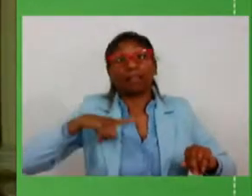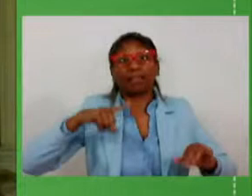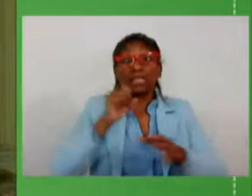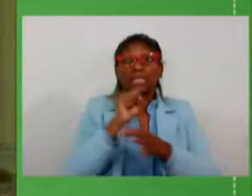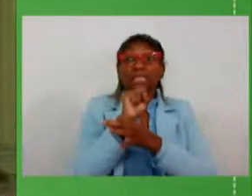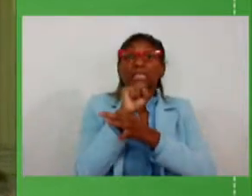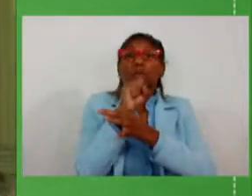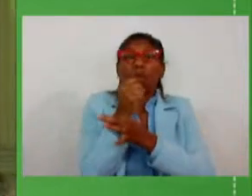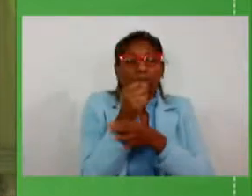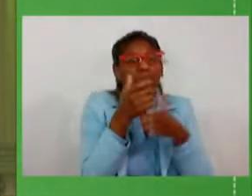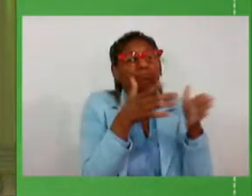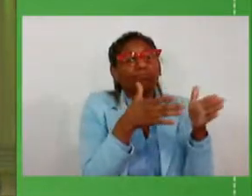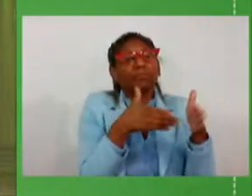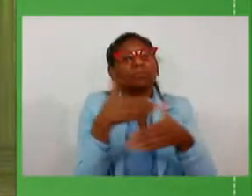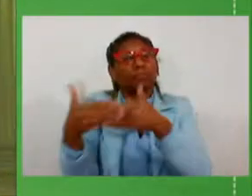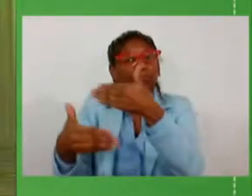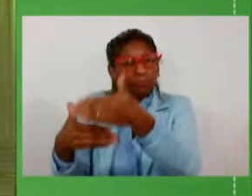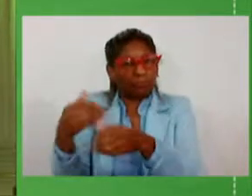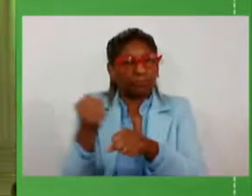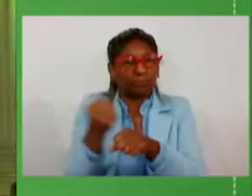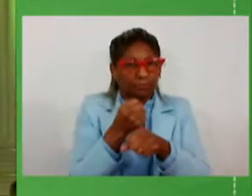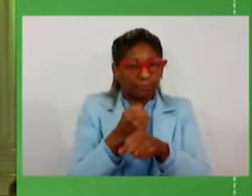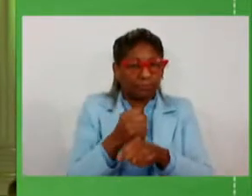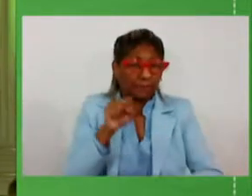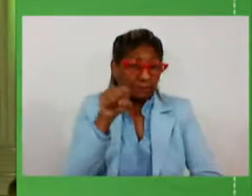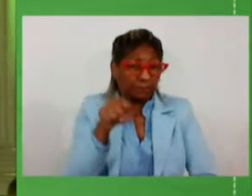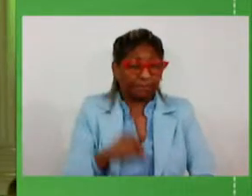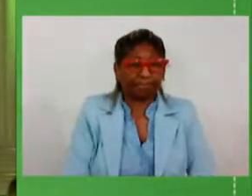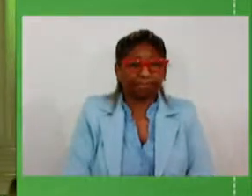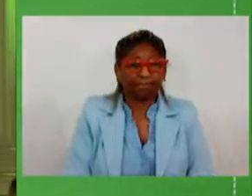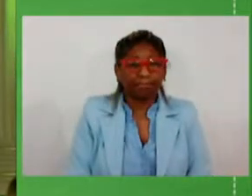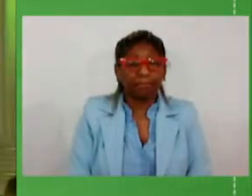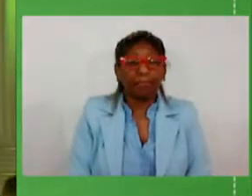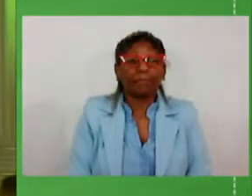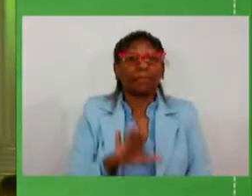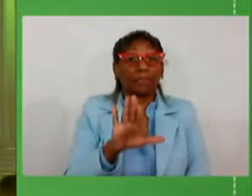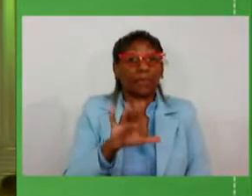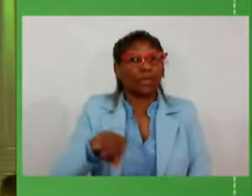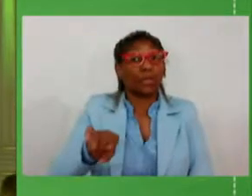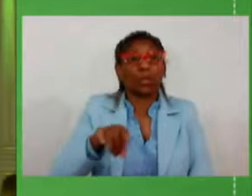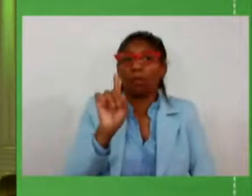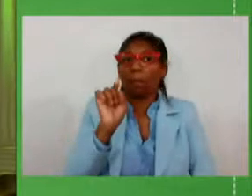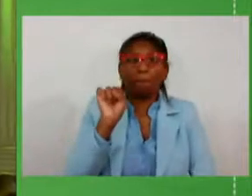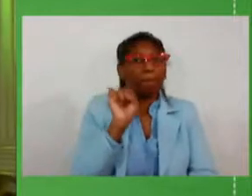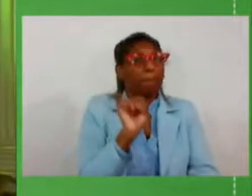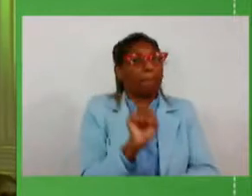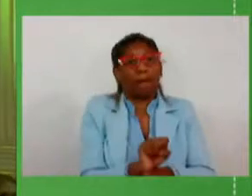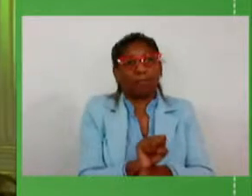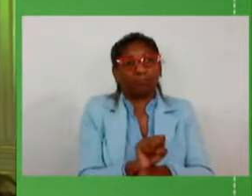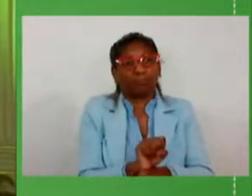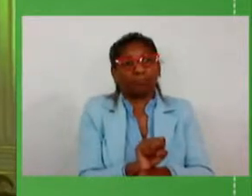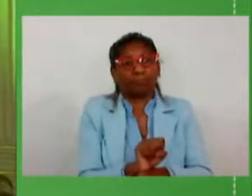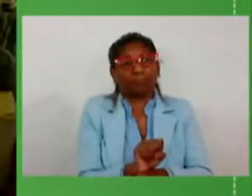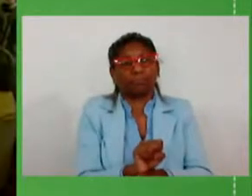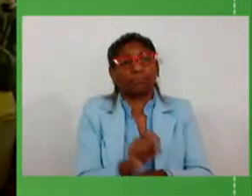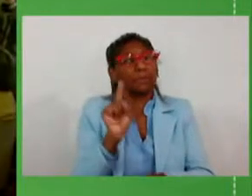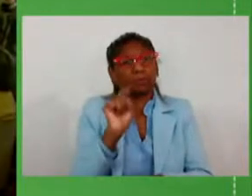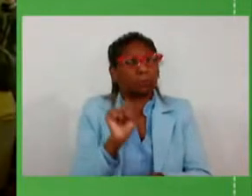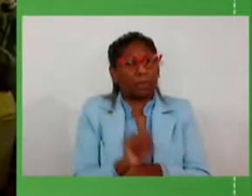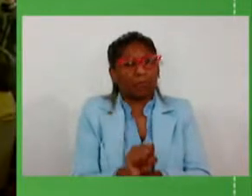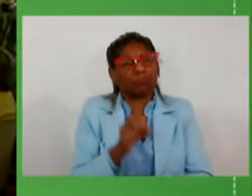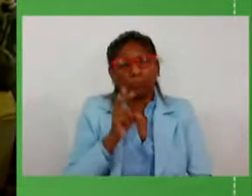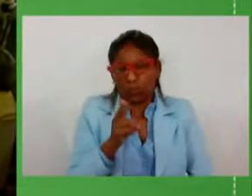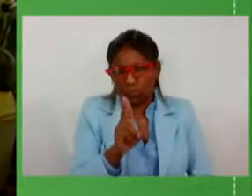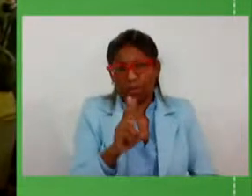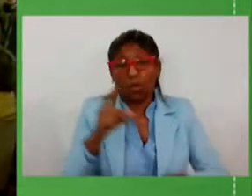dessas obras mas nós não queremos esgotar vou pedir que lance novamente a lâmina dos eixos do